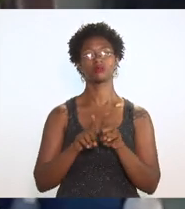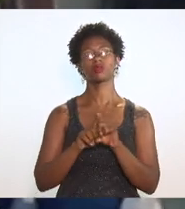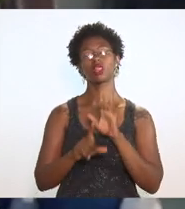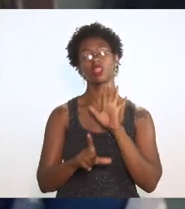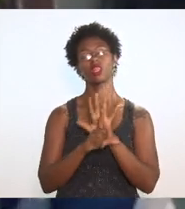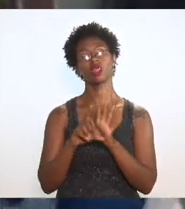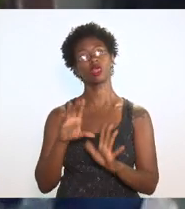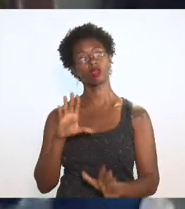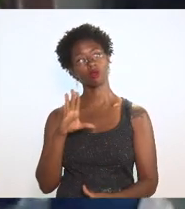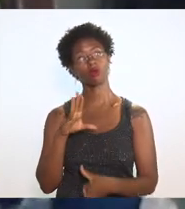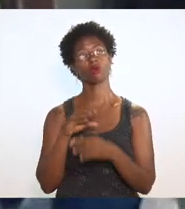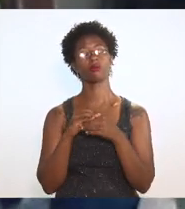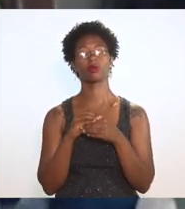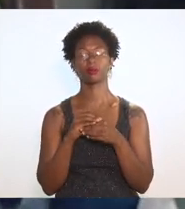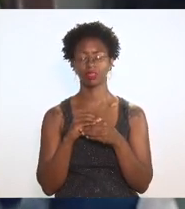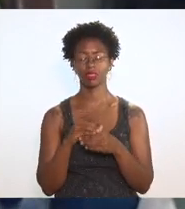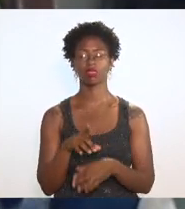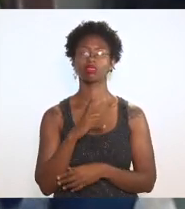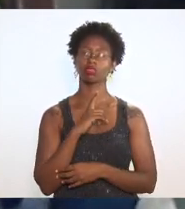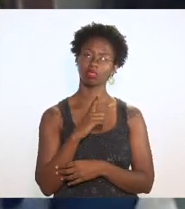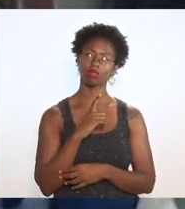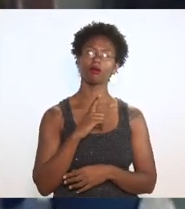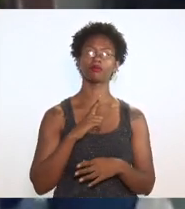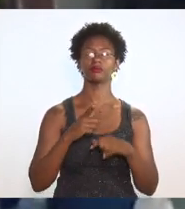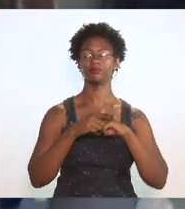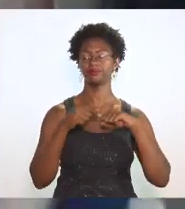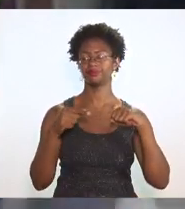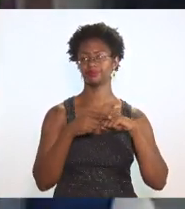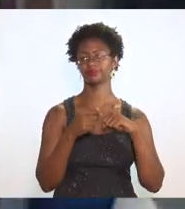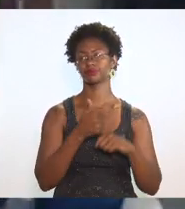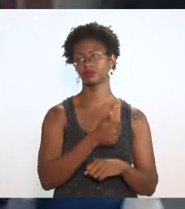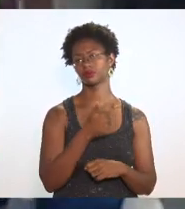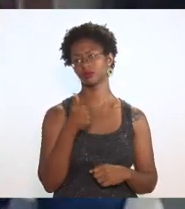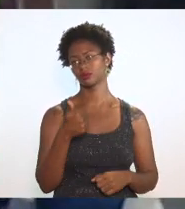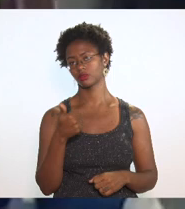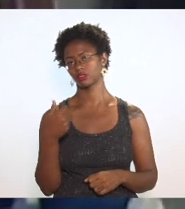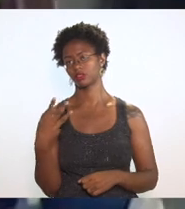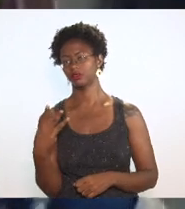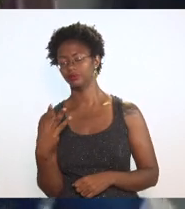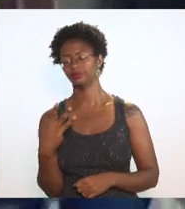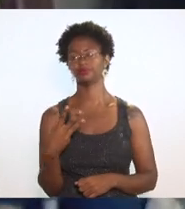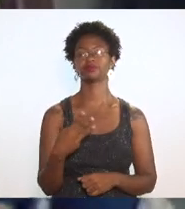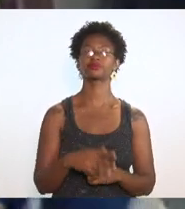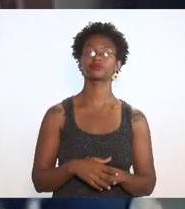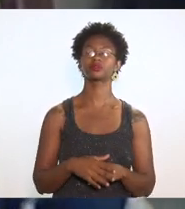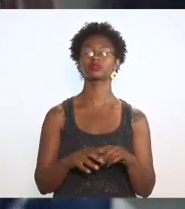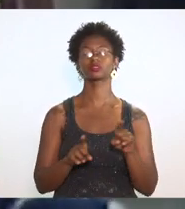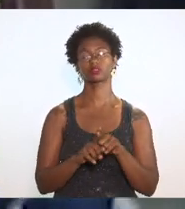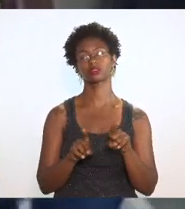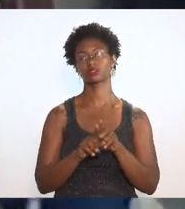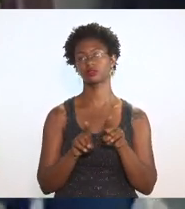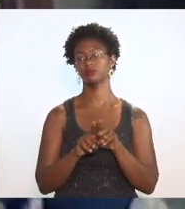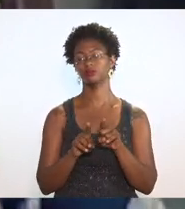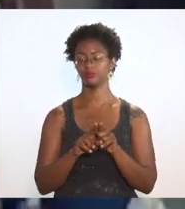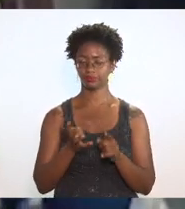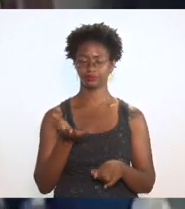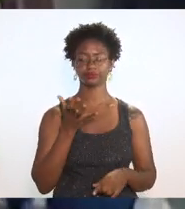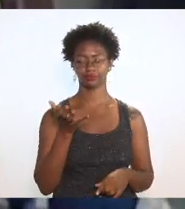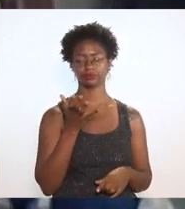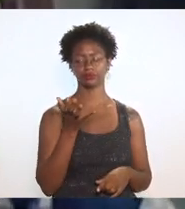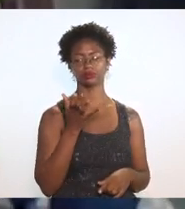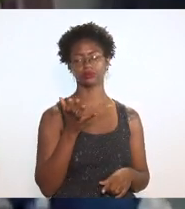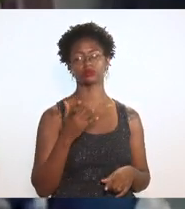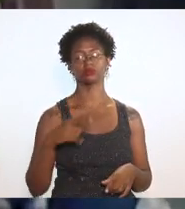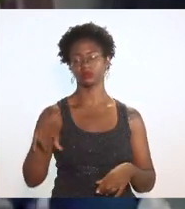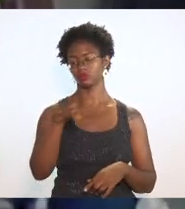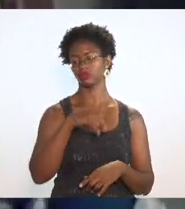nós temos o artigo 113 né que foi constitucionalizado pela emenda constitucional 95 e hoje eu queria chamar a